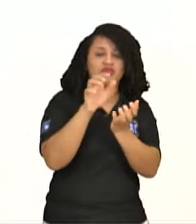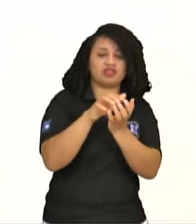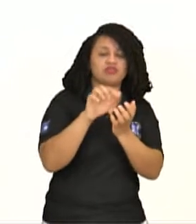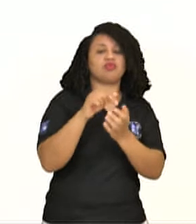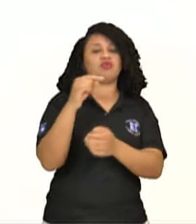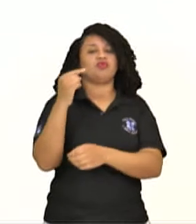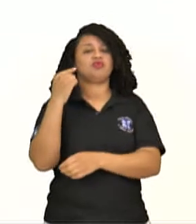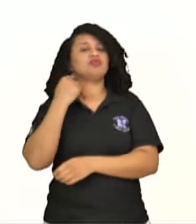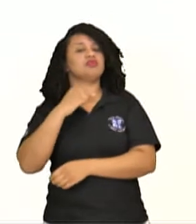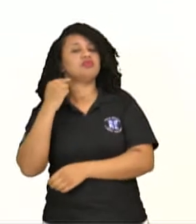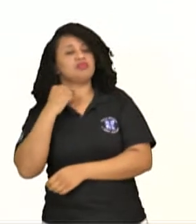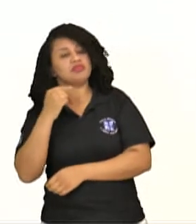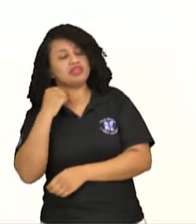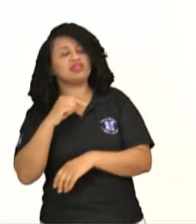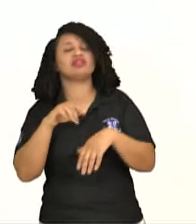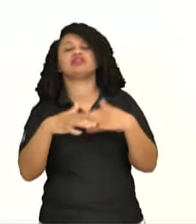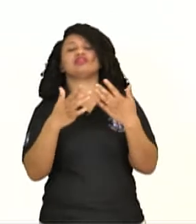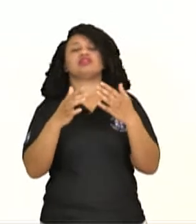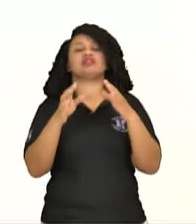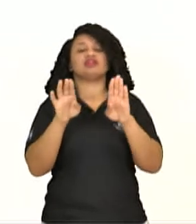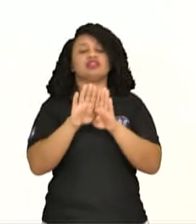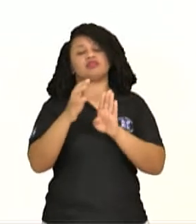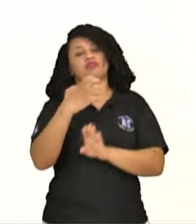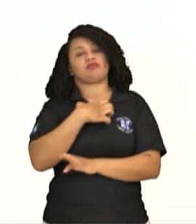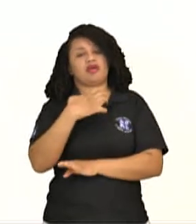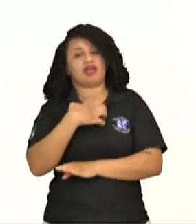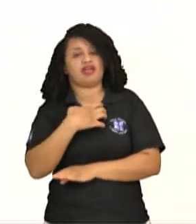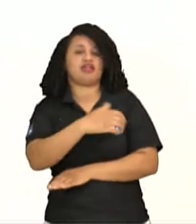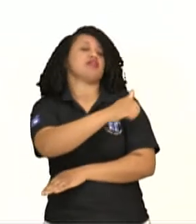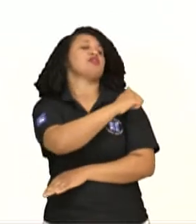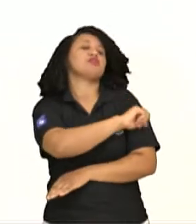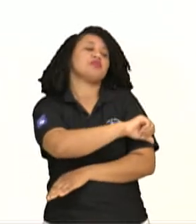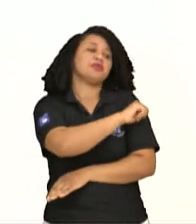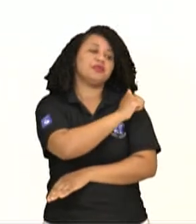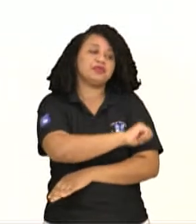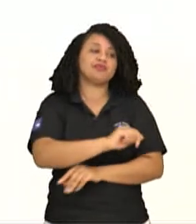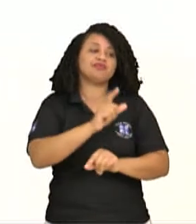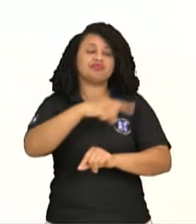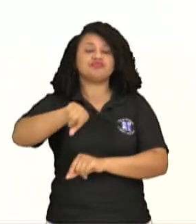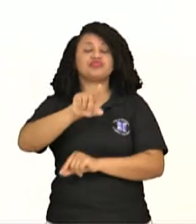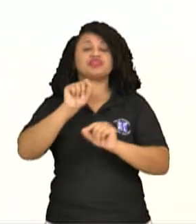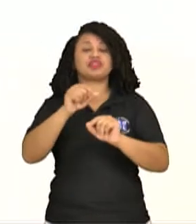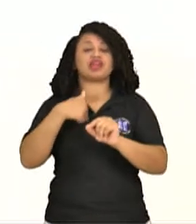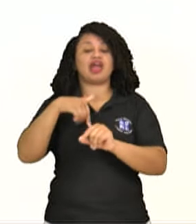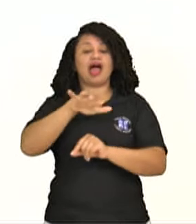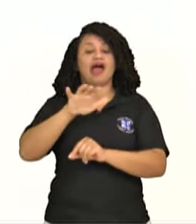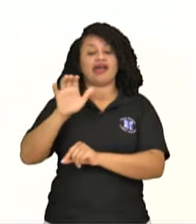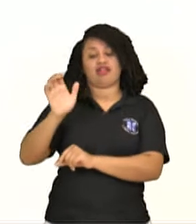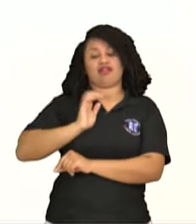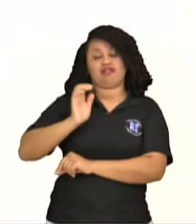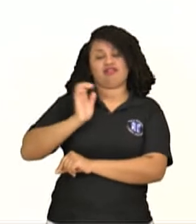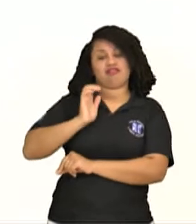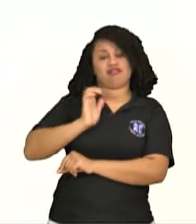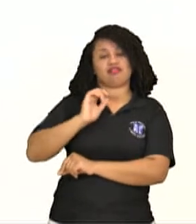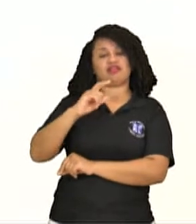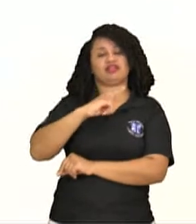para Minas Gerais, para Bahia, para o Rio de Janeiro, que era a parte rica, que girava ou com a